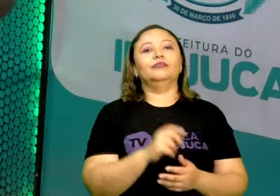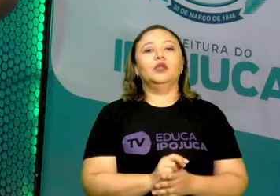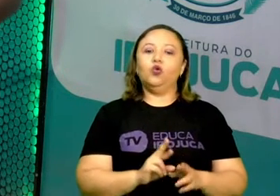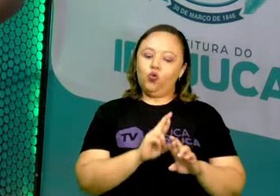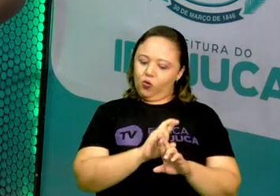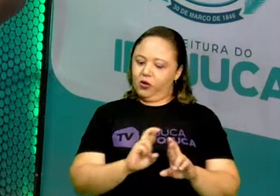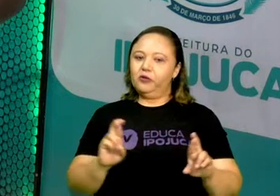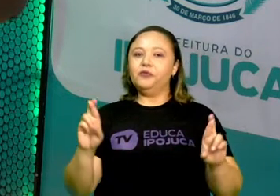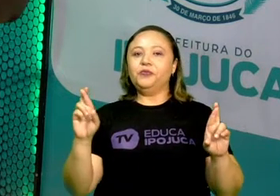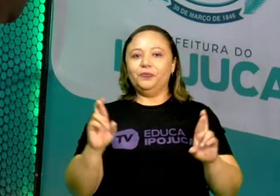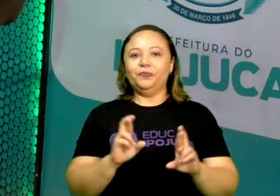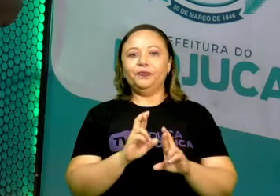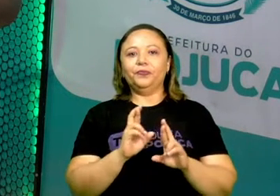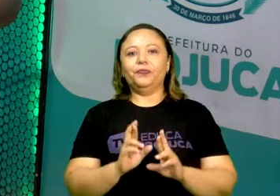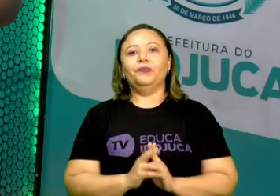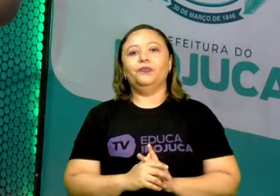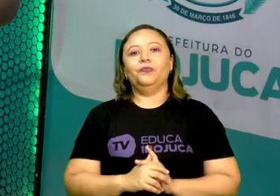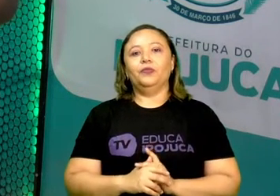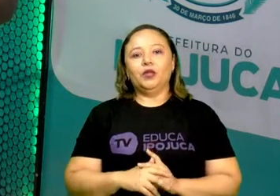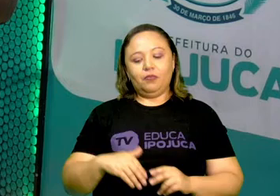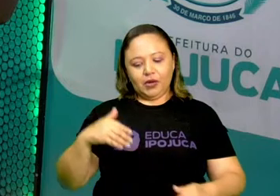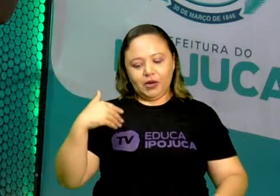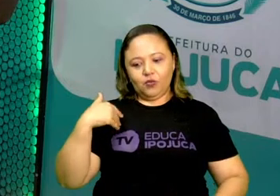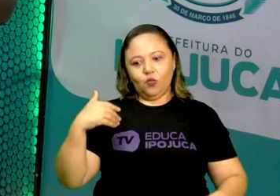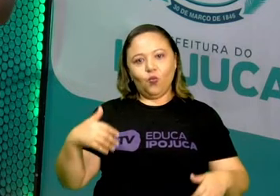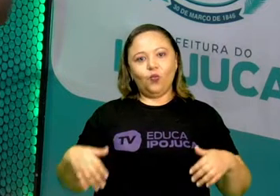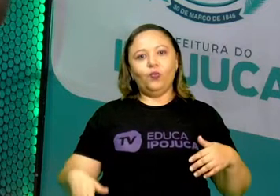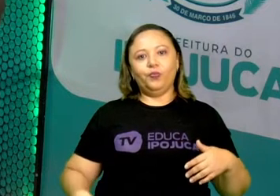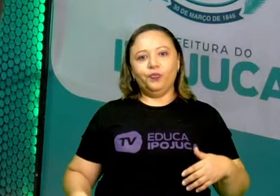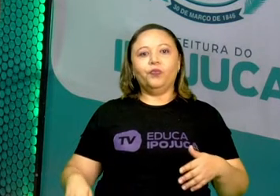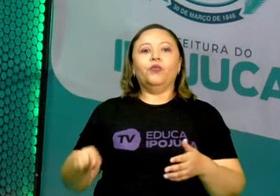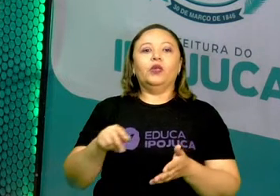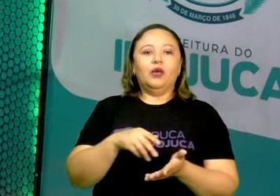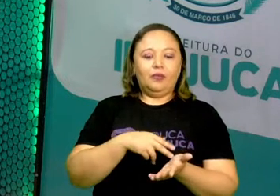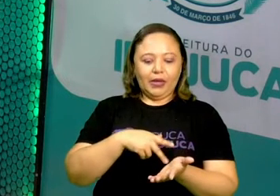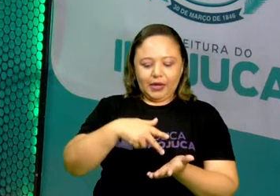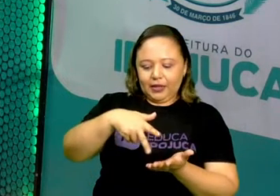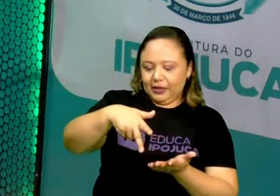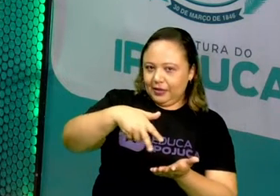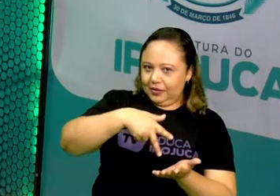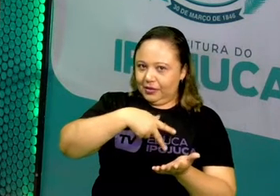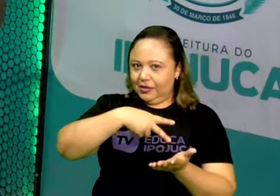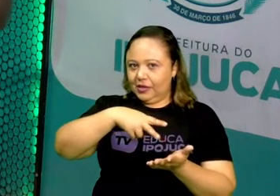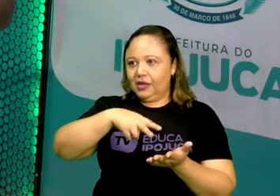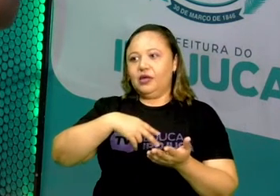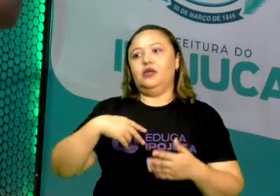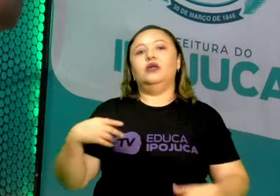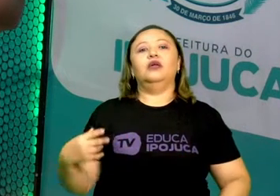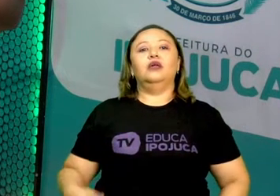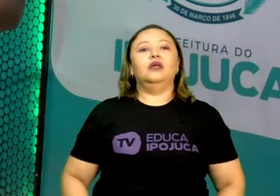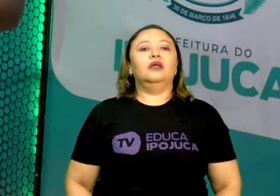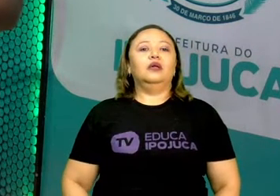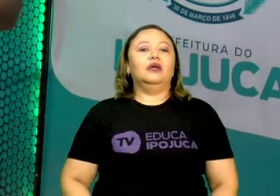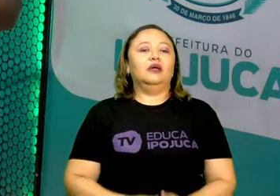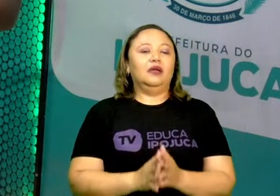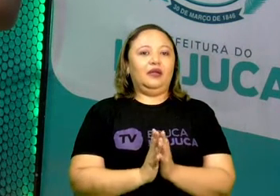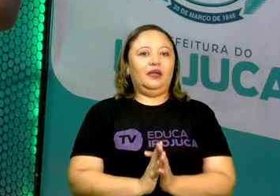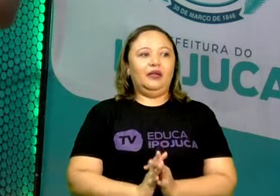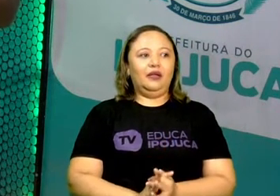importante para a execução da dança, como a gente já observou.